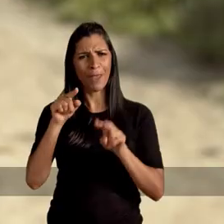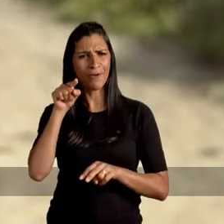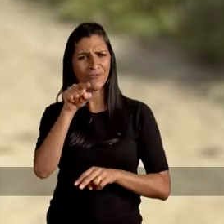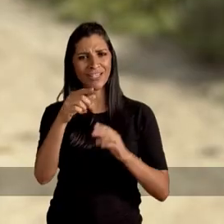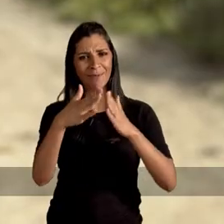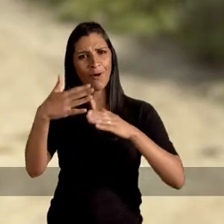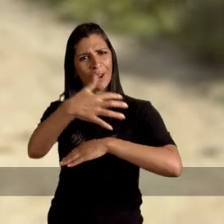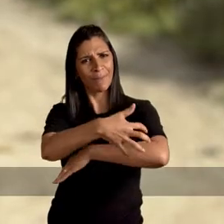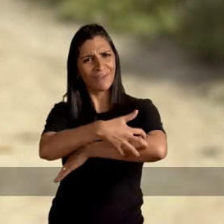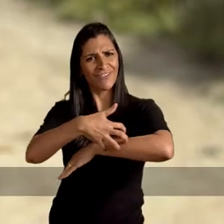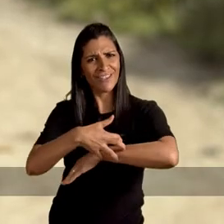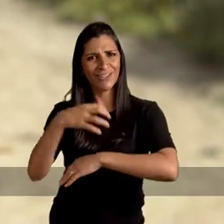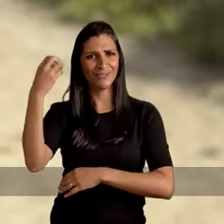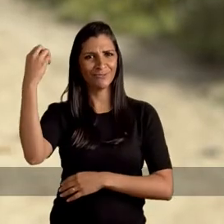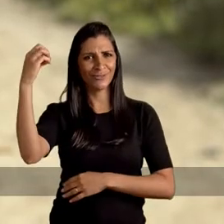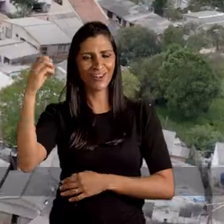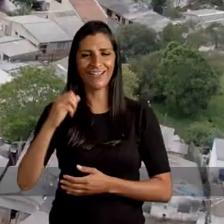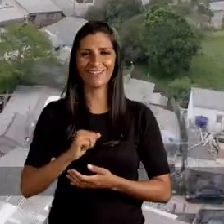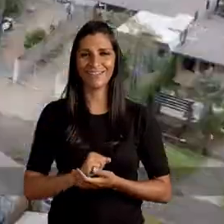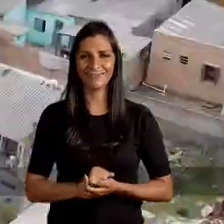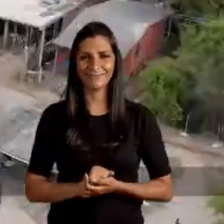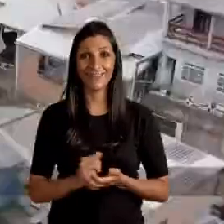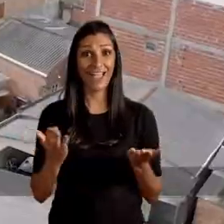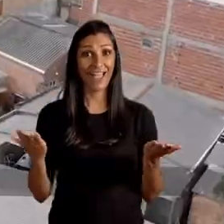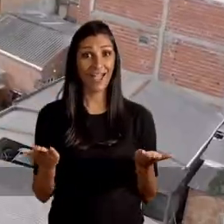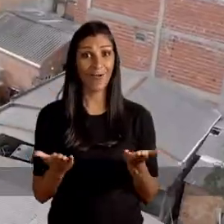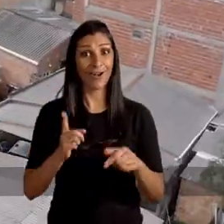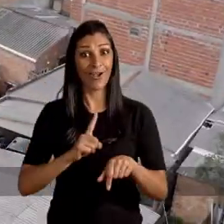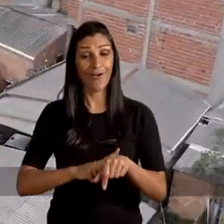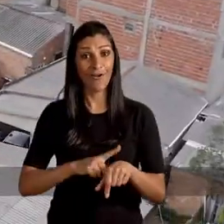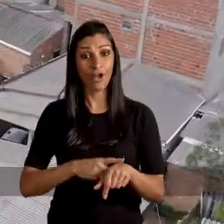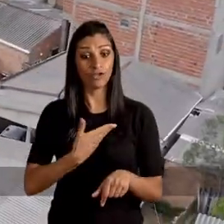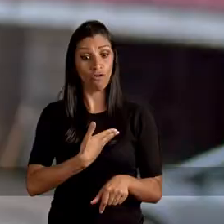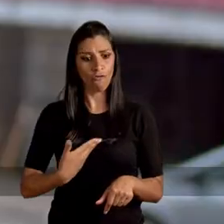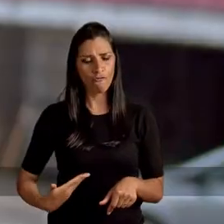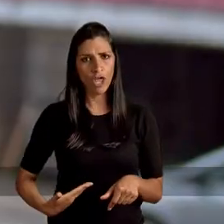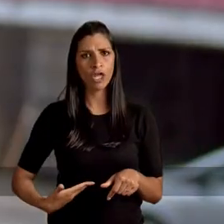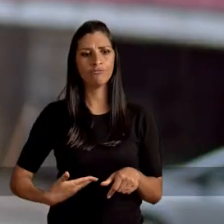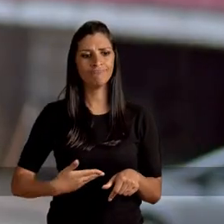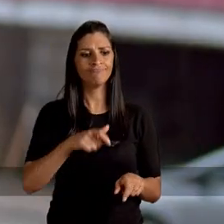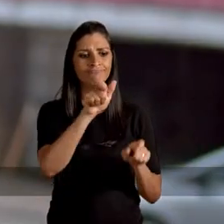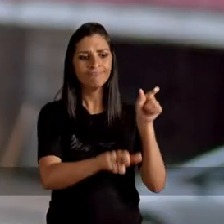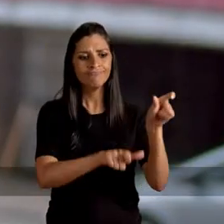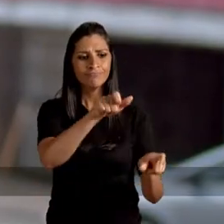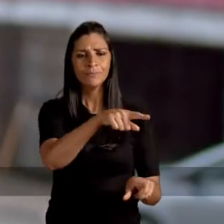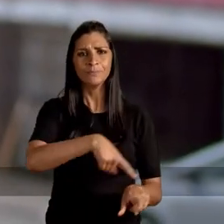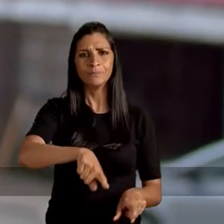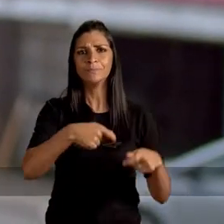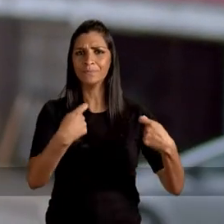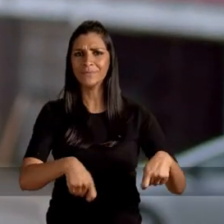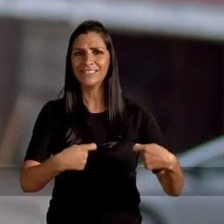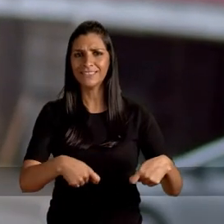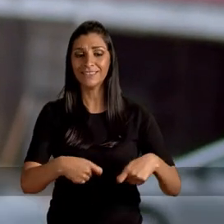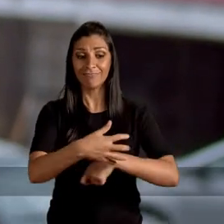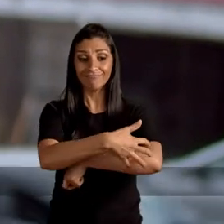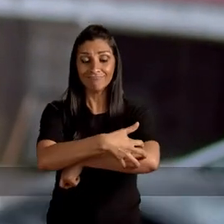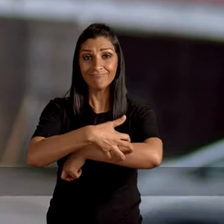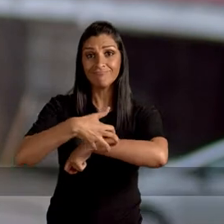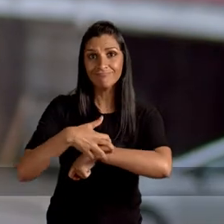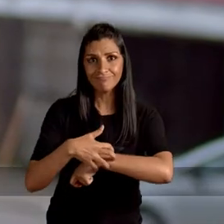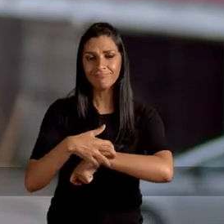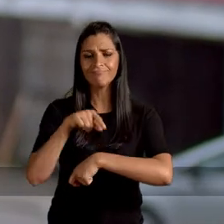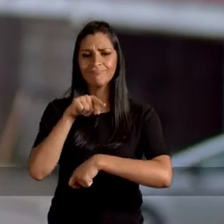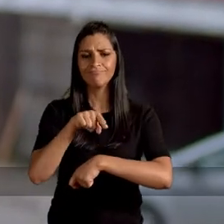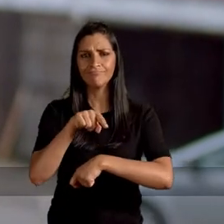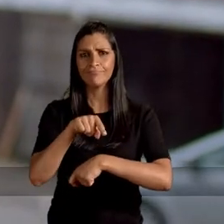vamos olhar para ti, que vive na periferia de Porto Alegre. Agora é hora de governar para quem mais precisa. Vamos colocar